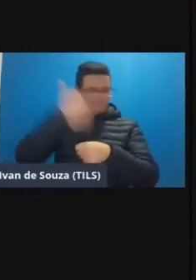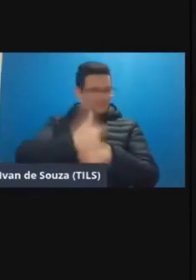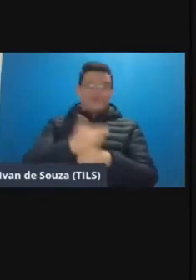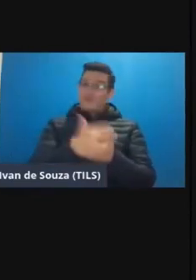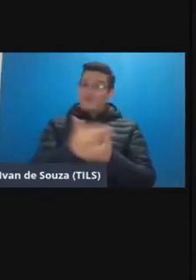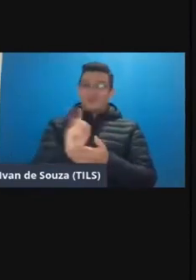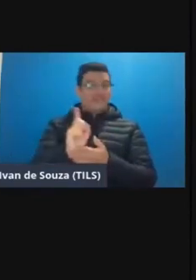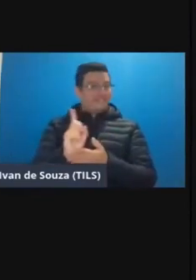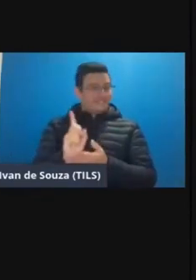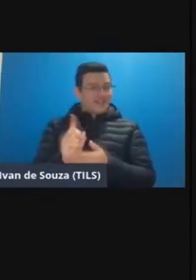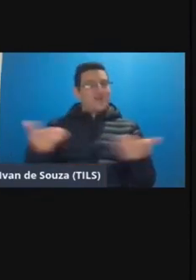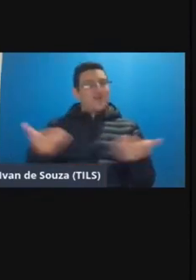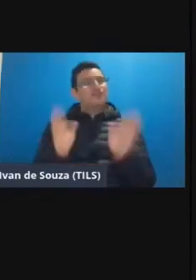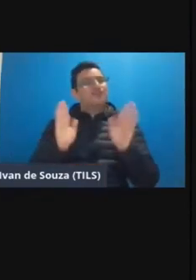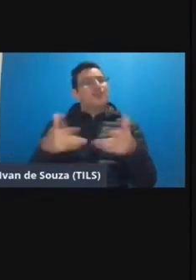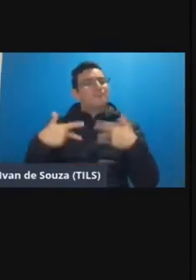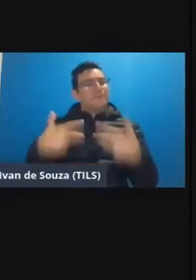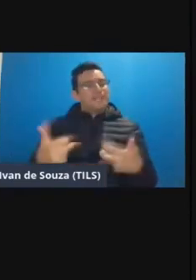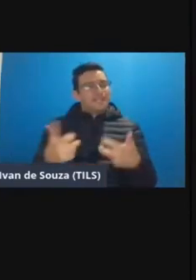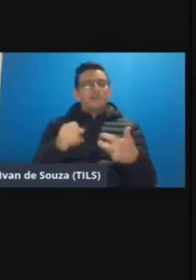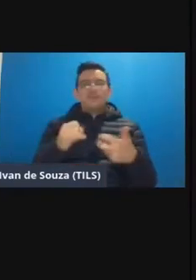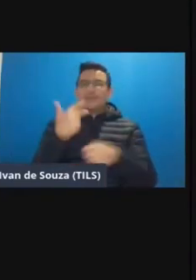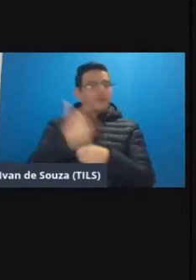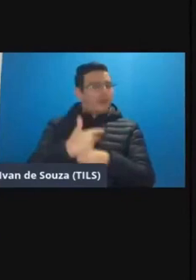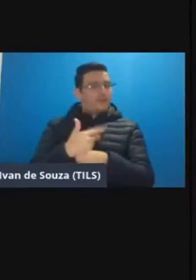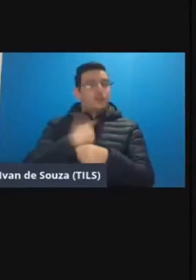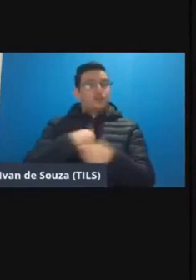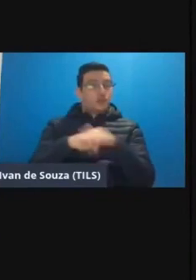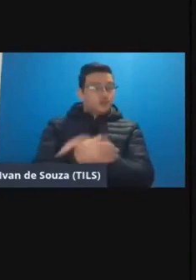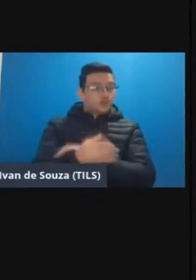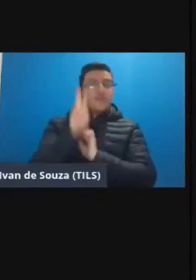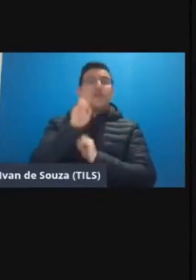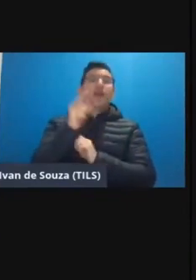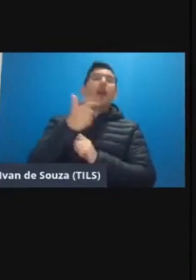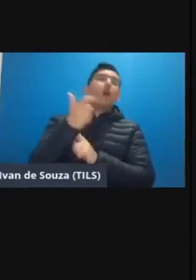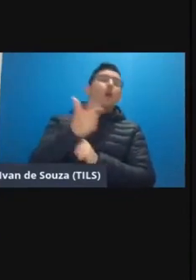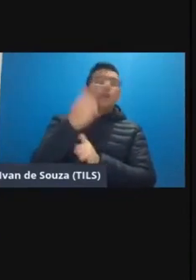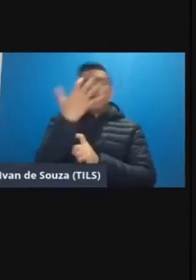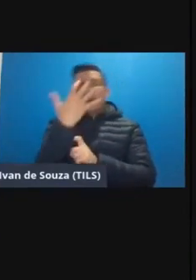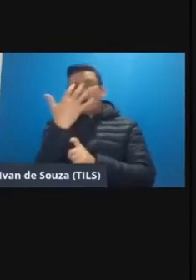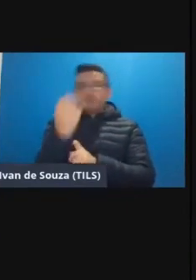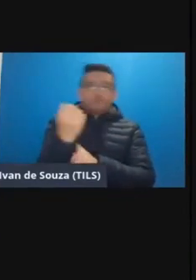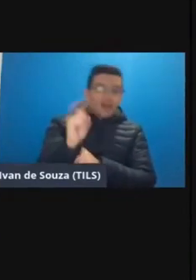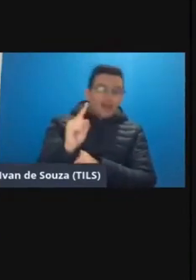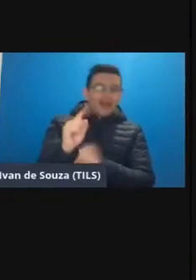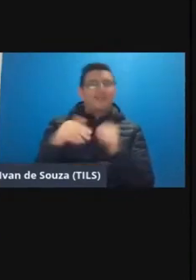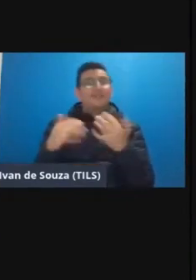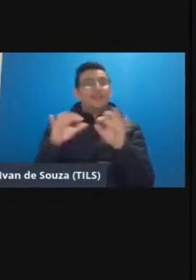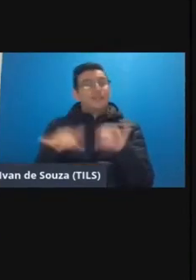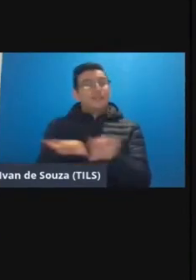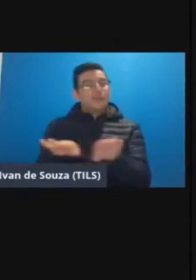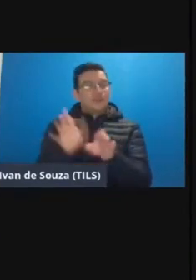assim né hoje eu já percebo quando não tá gravando eu já acostumei olhar onde a luzinha tá acesa ou não né então isso